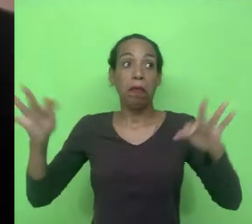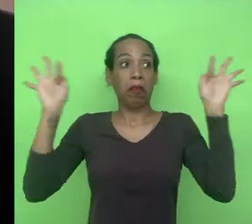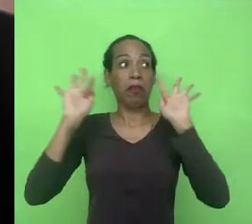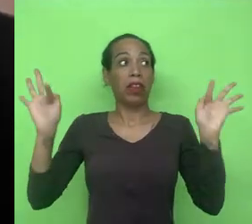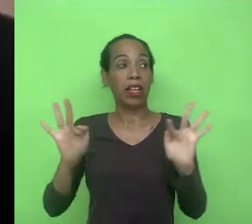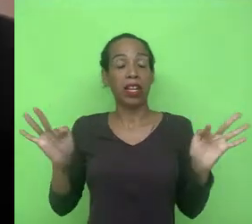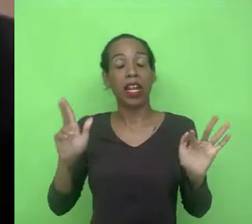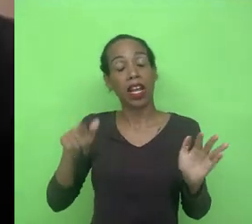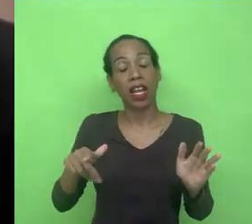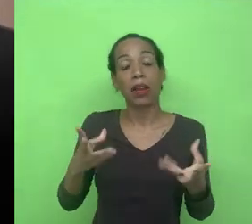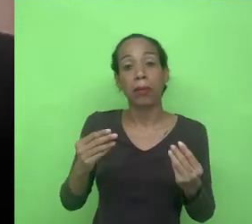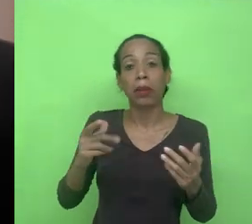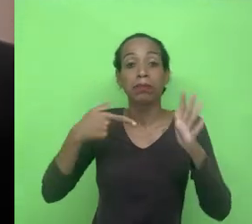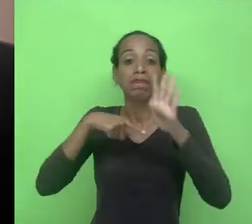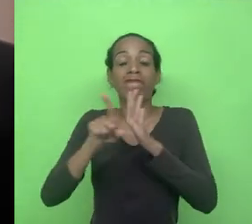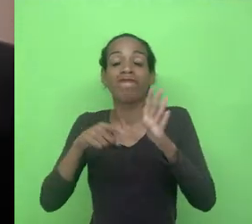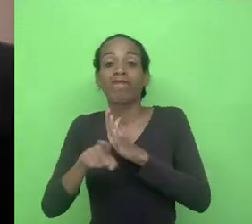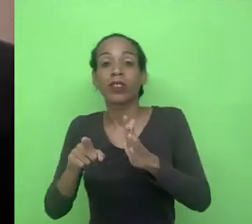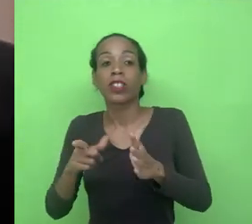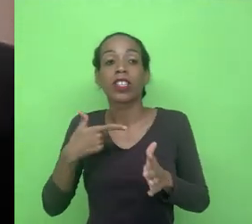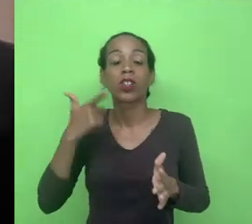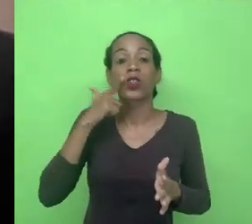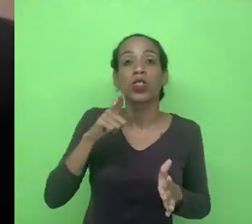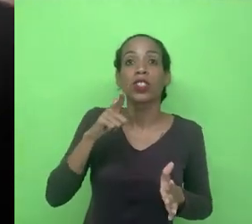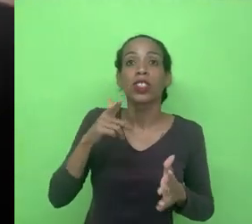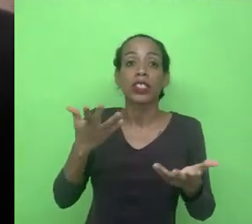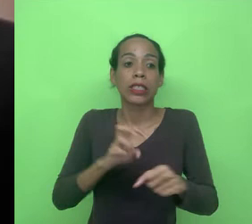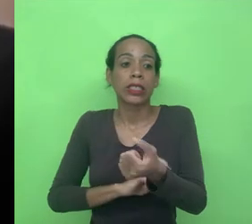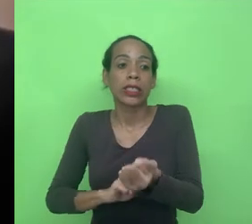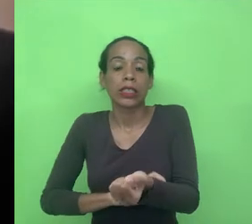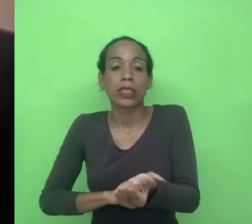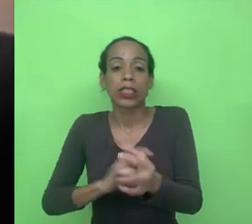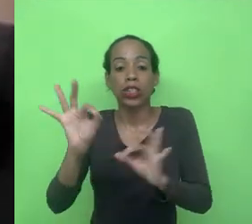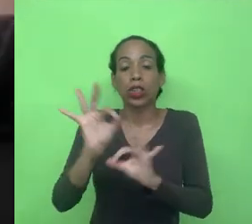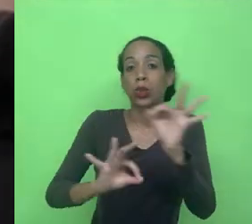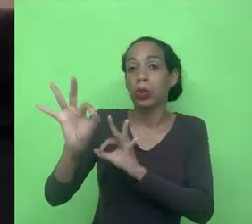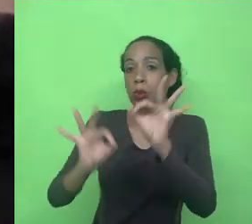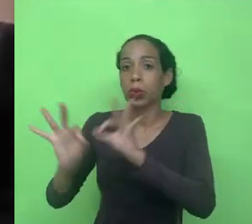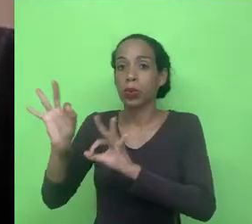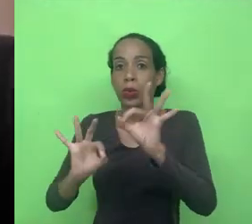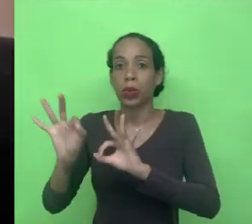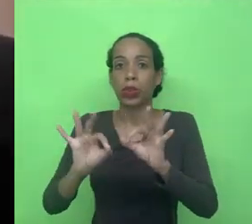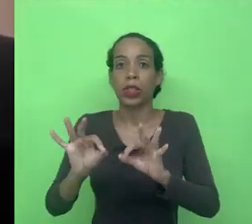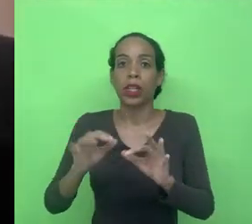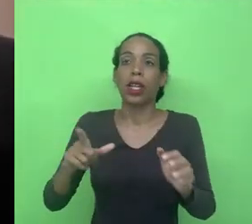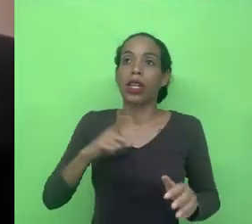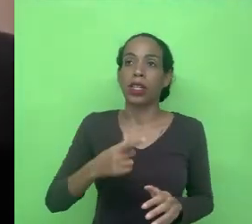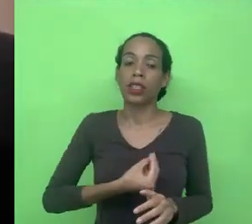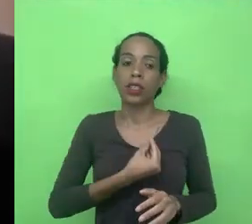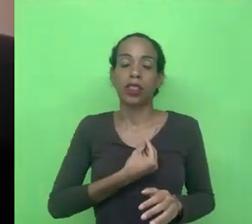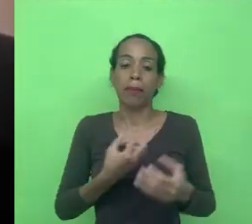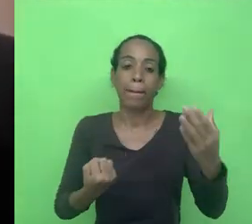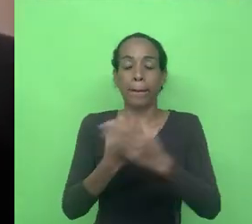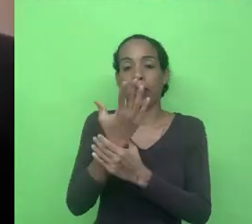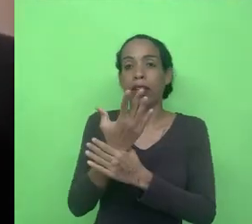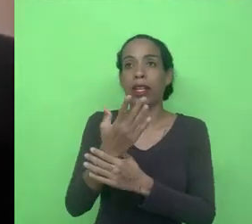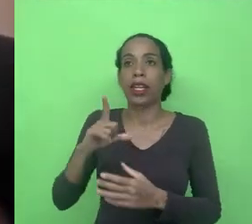uma interrogação porque é uma tentativa desesperada de controlar uma externalidade que surgiu da tecnologia que